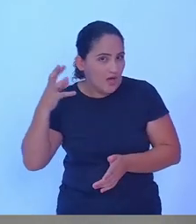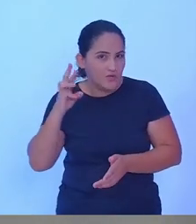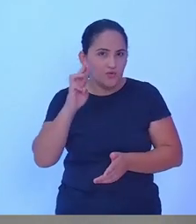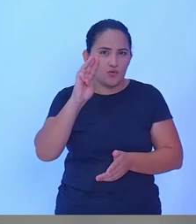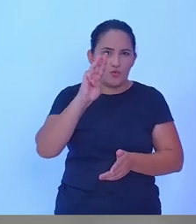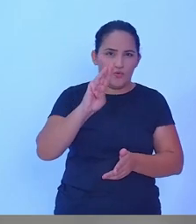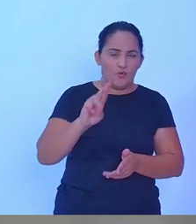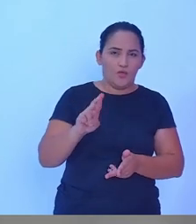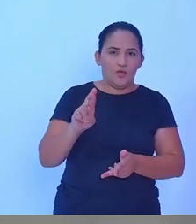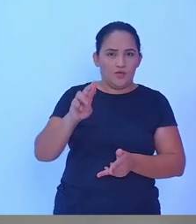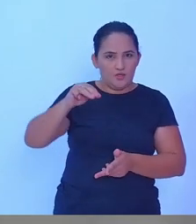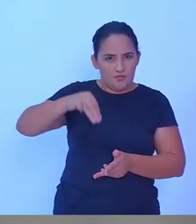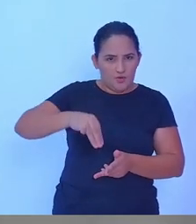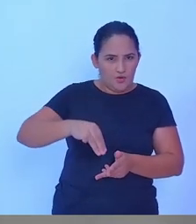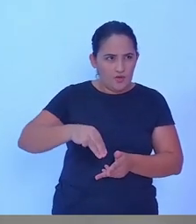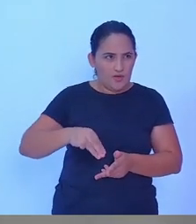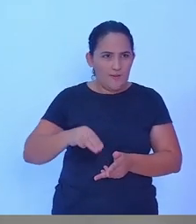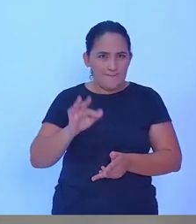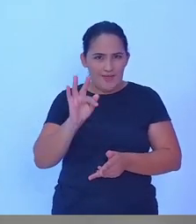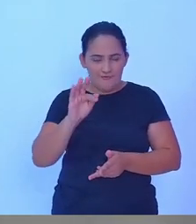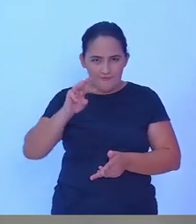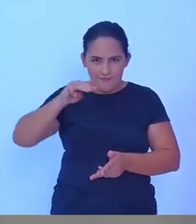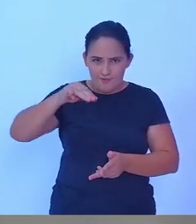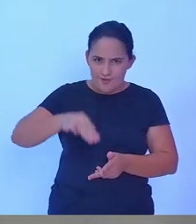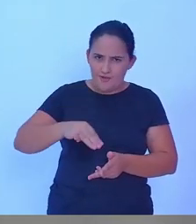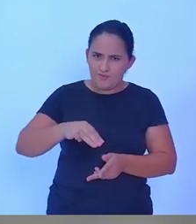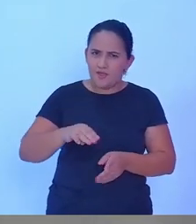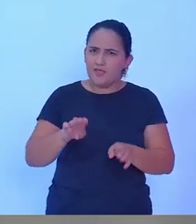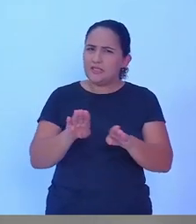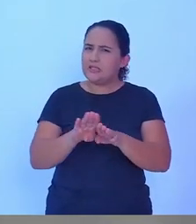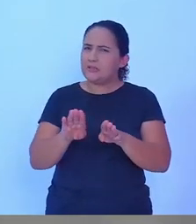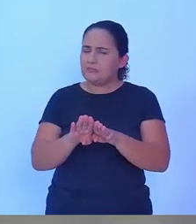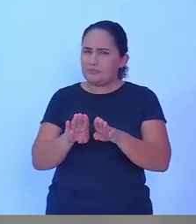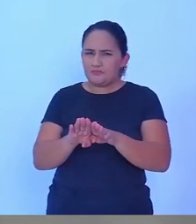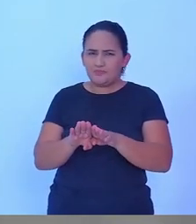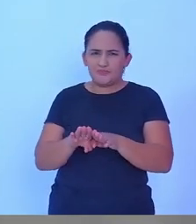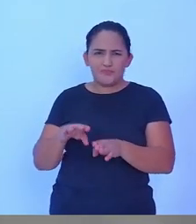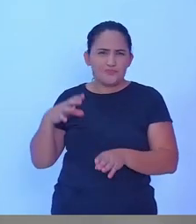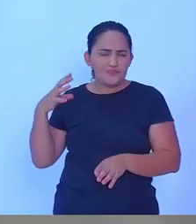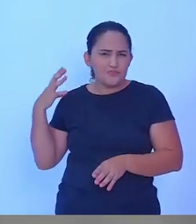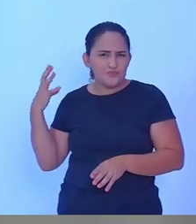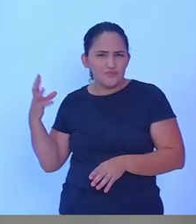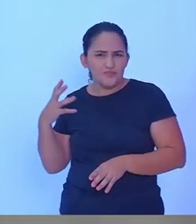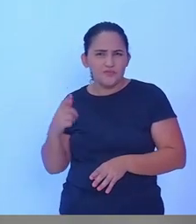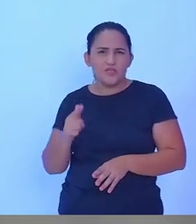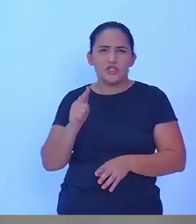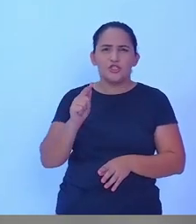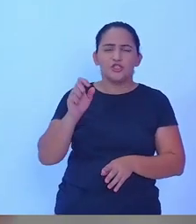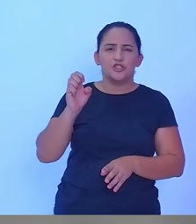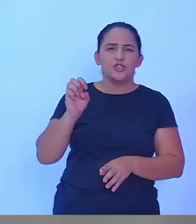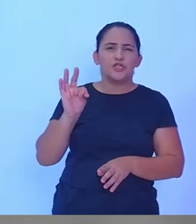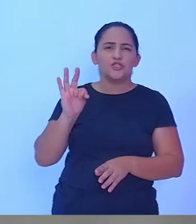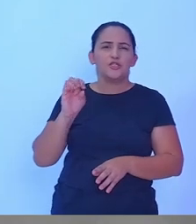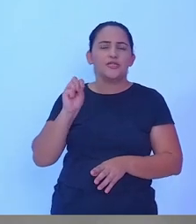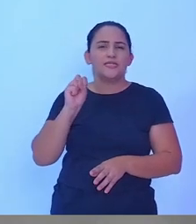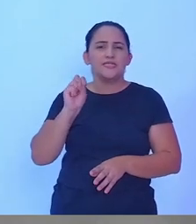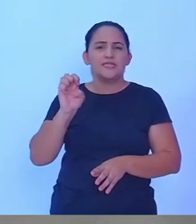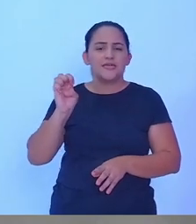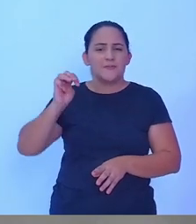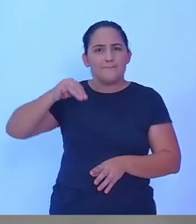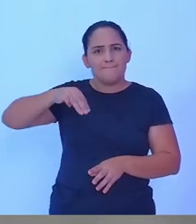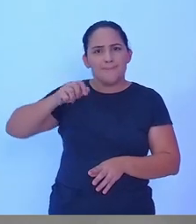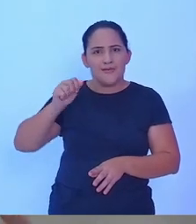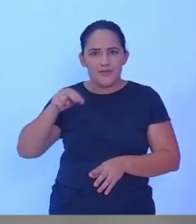em cadeia também a rádio Getsemane 99.9, a qual a gente manda um abraço muito forte, muito obrigado,